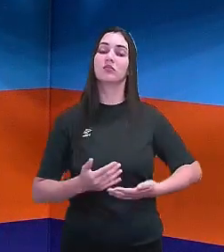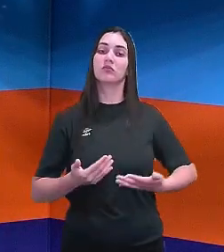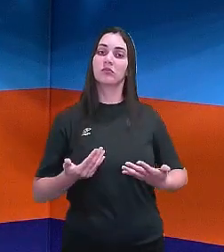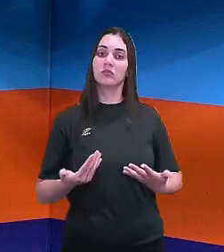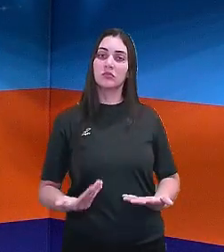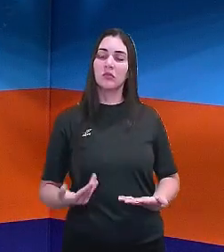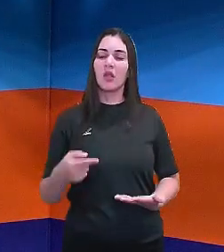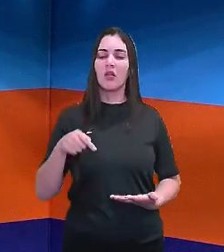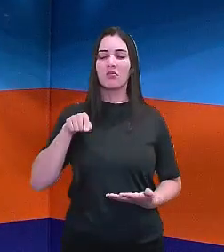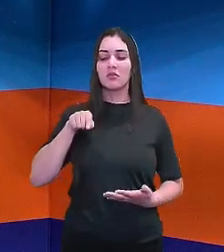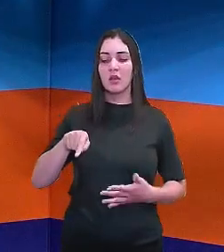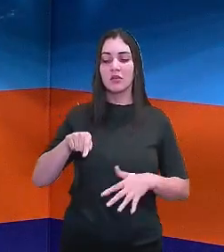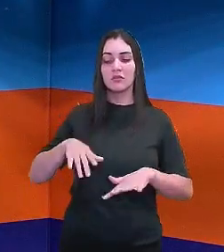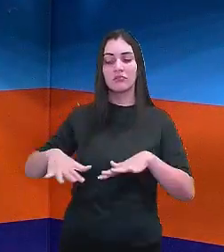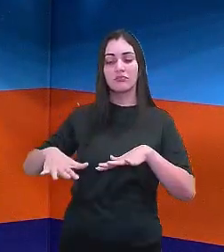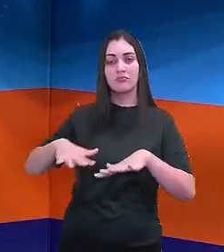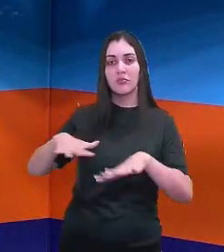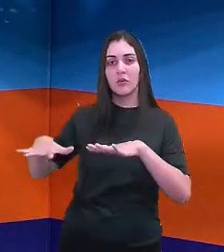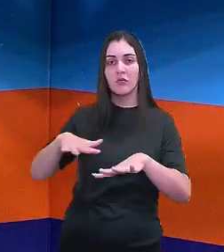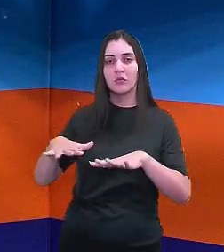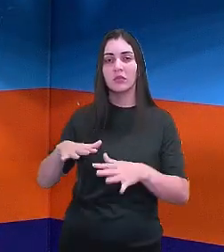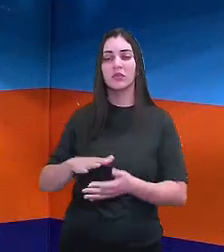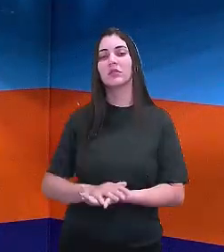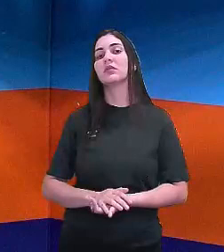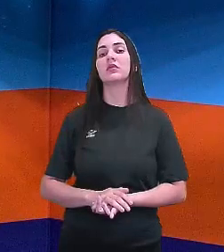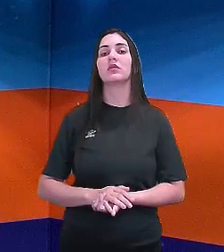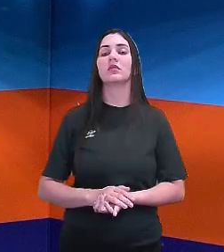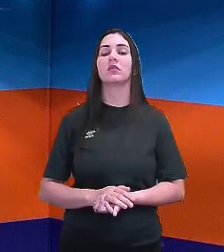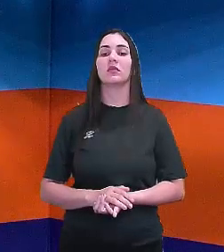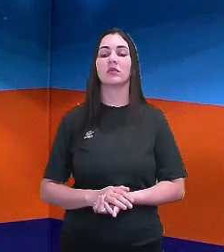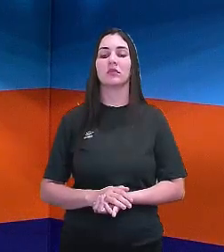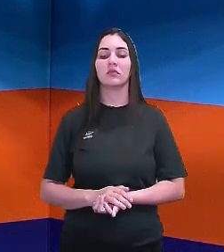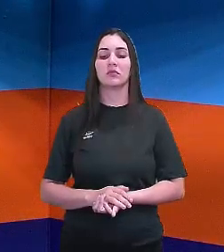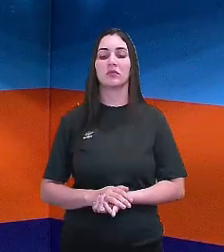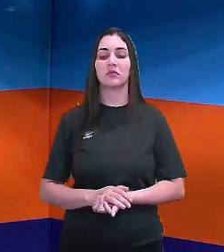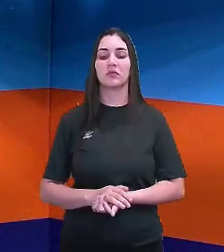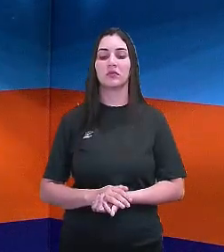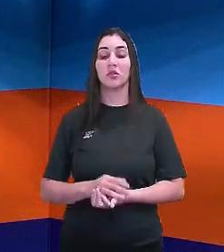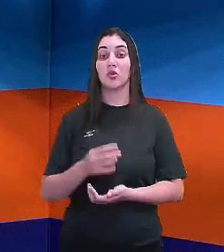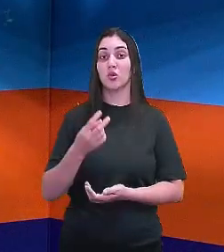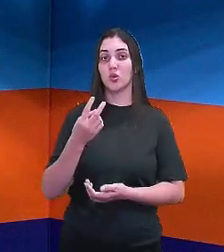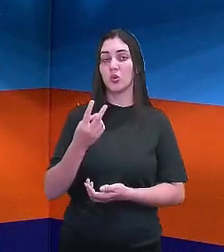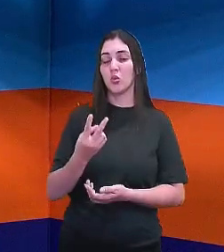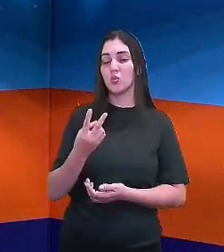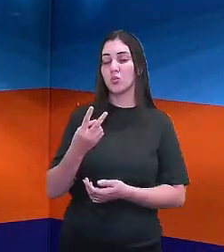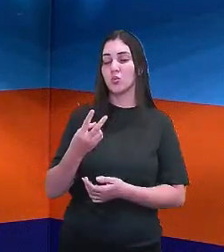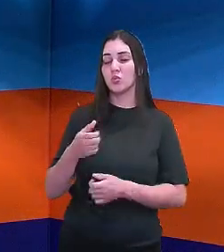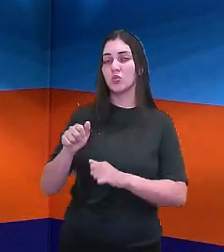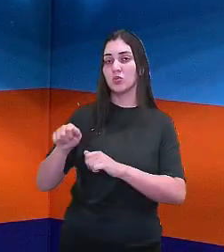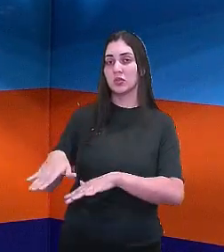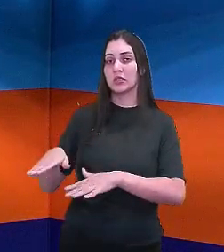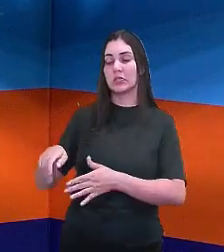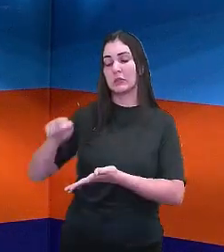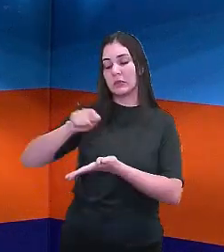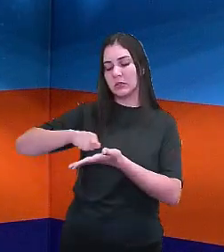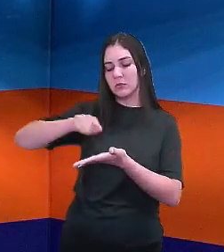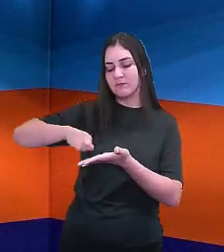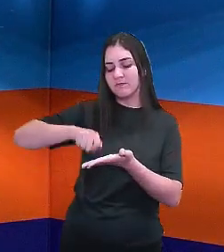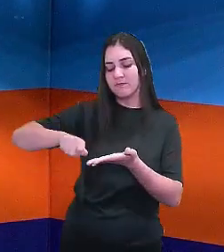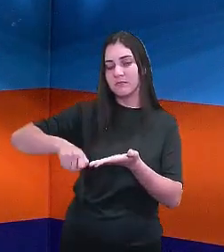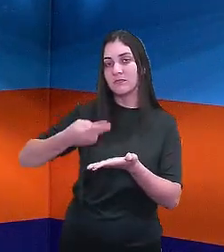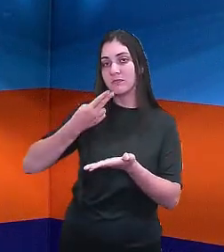esse movimento de 2 de setembro, em que ela vai e escreve uma carta